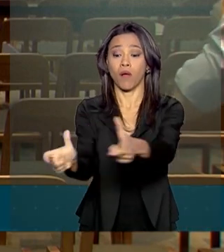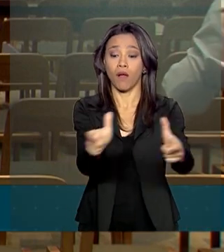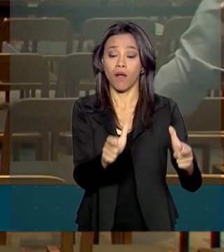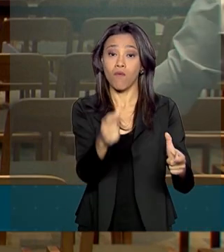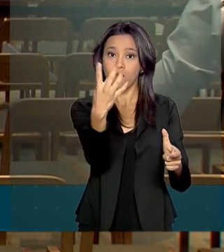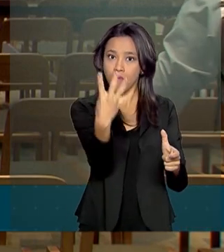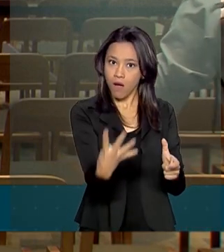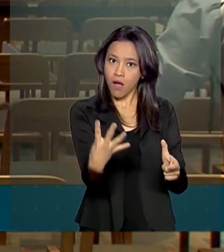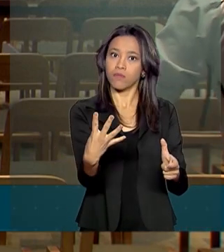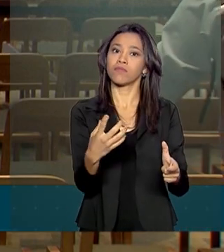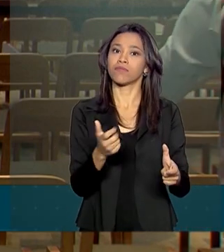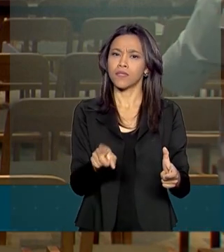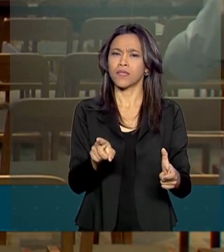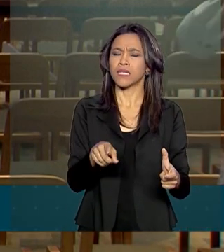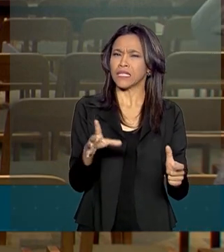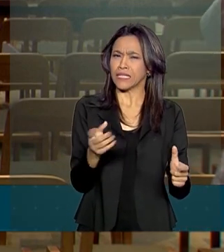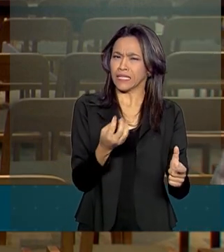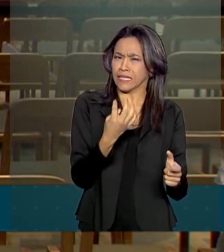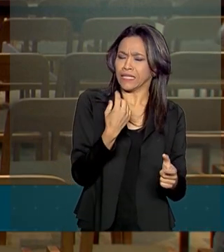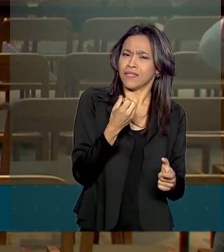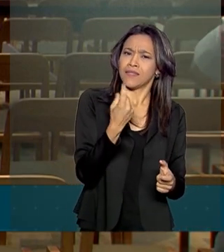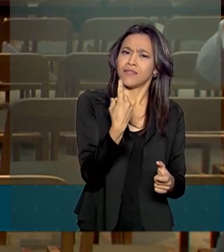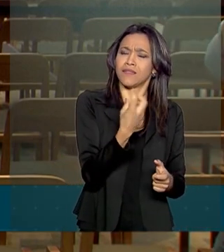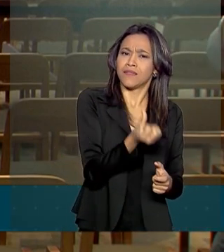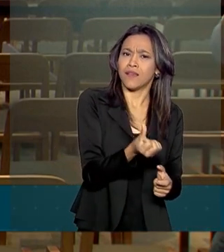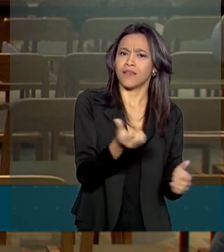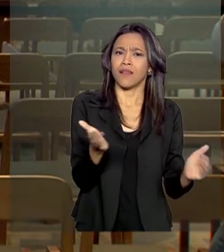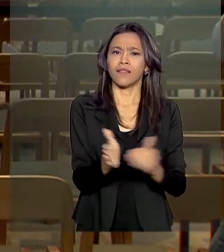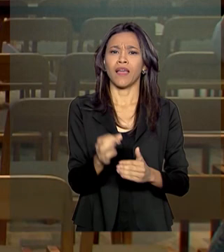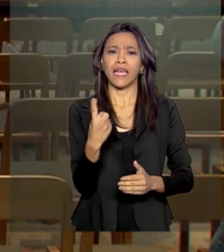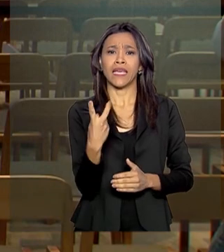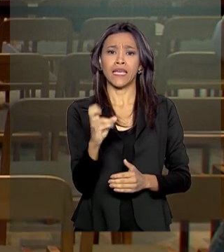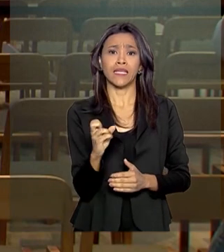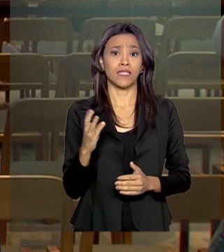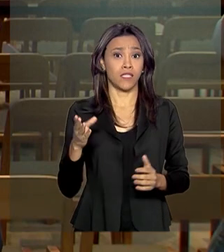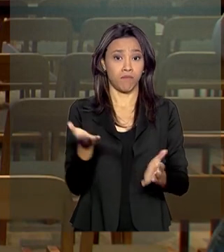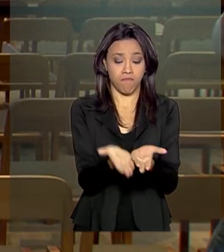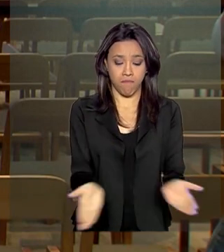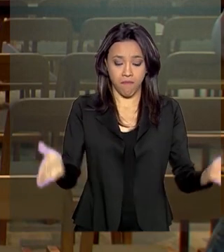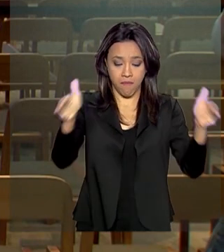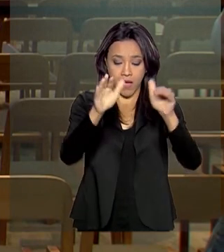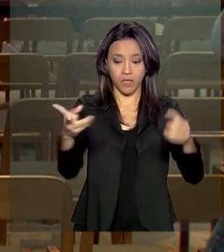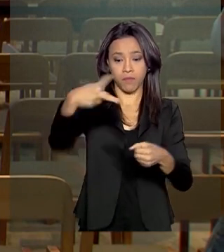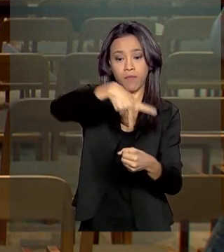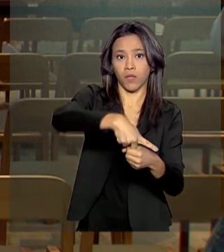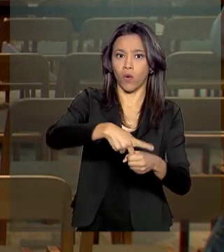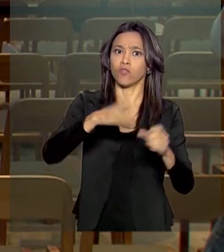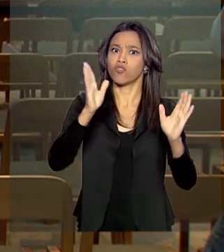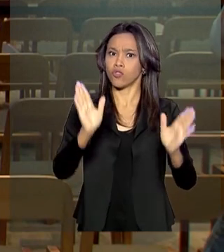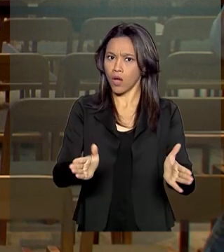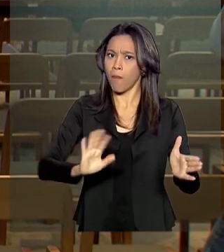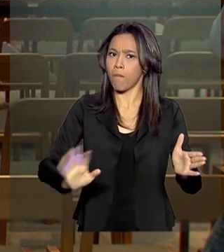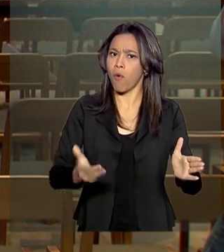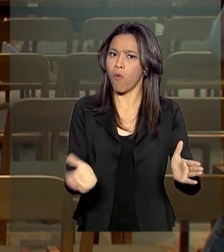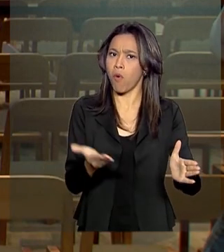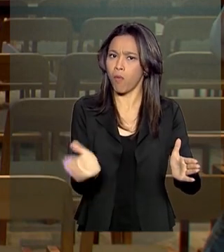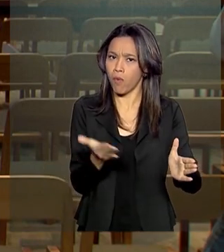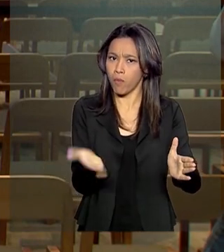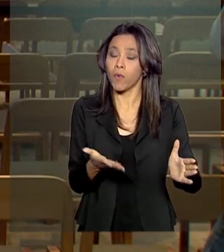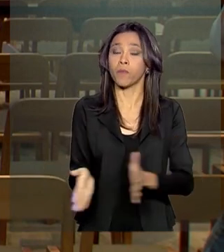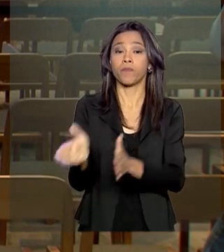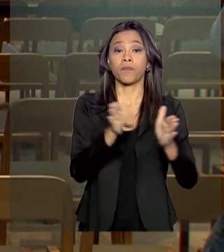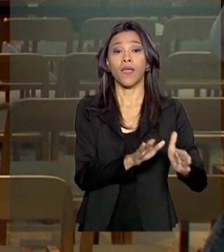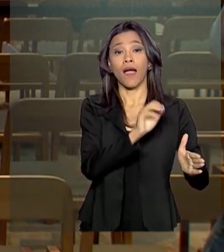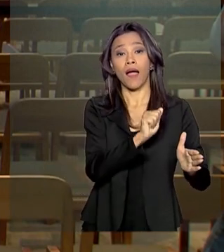com reservas estimadas entre 6 a 15 bilhões de barris de petróleo. São campos que já se encontram em produção. A Agência Nacional do